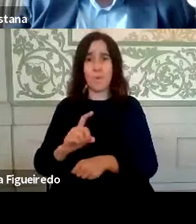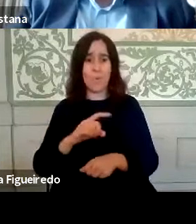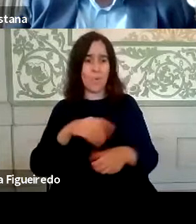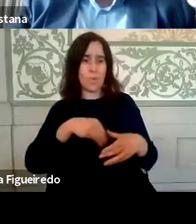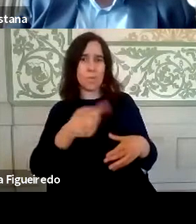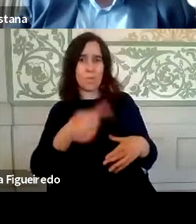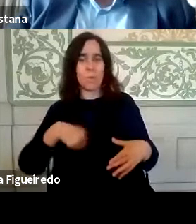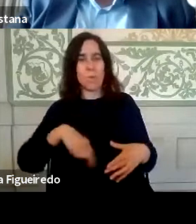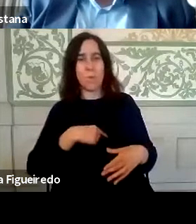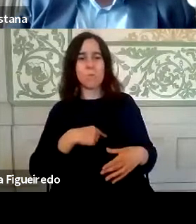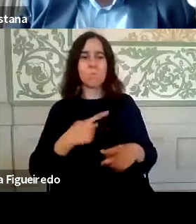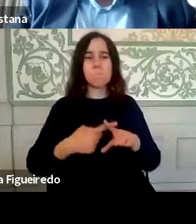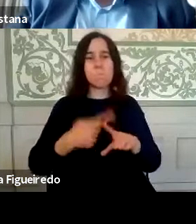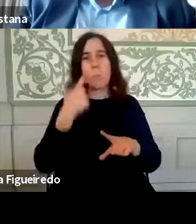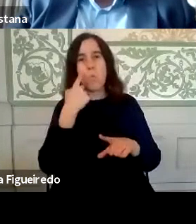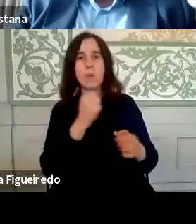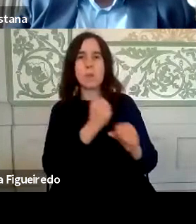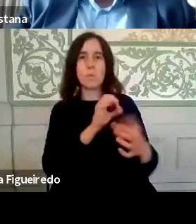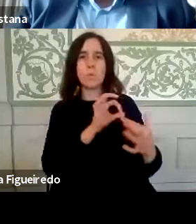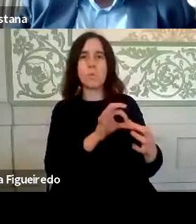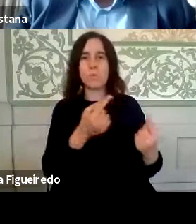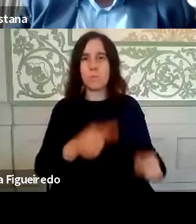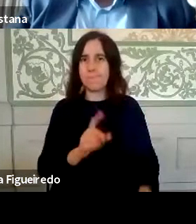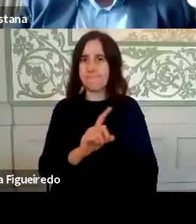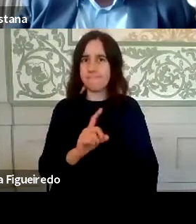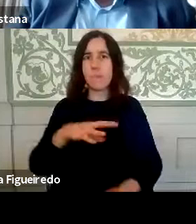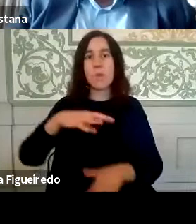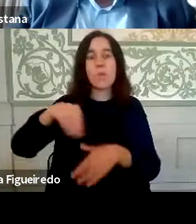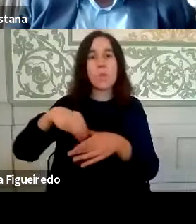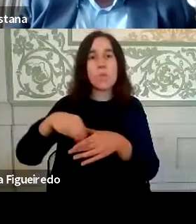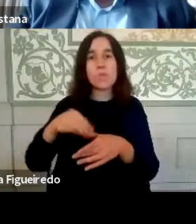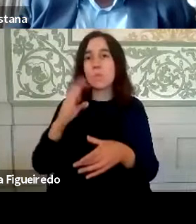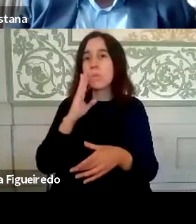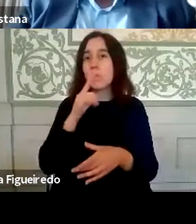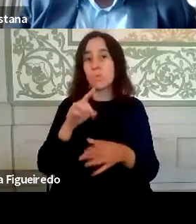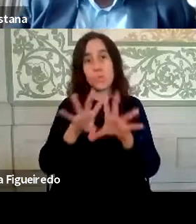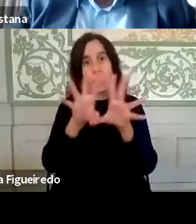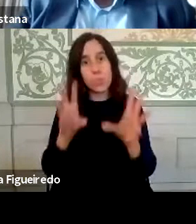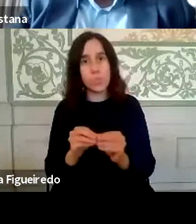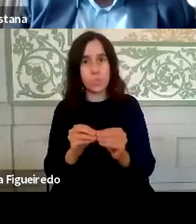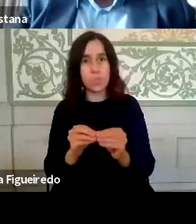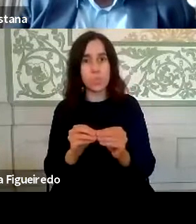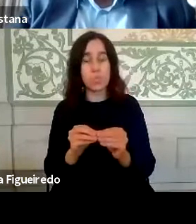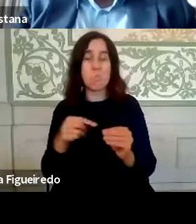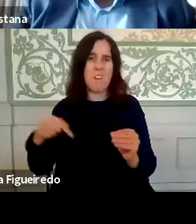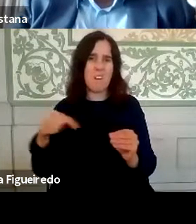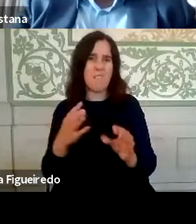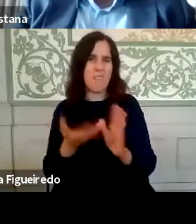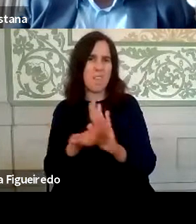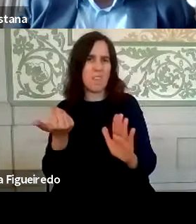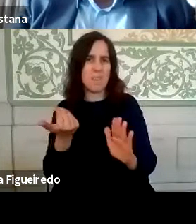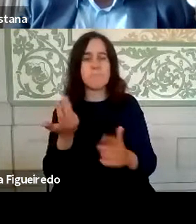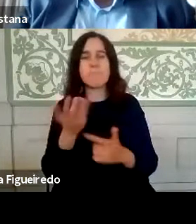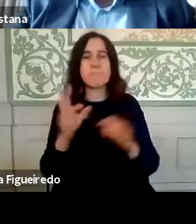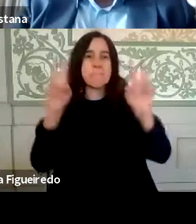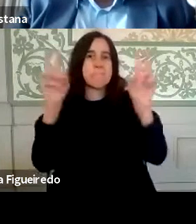-disposição para estar a trabalhar colaborativamente. O contexto é isso tudo, mas isso algumas das coisas desaparecerão, designavelmente o tal